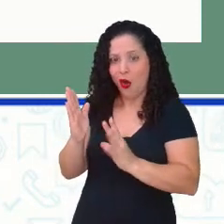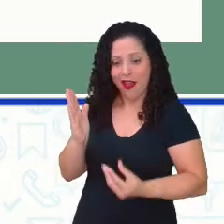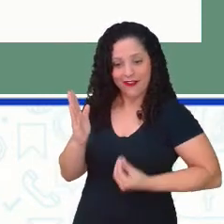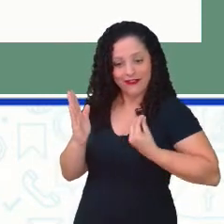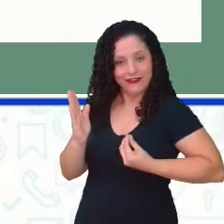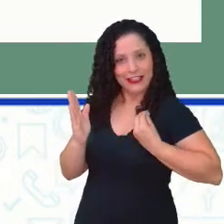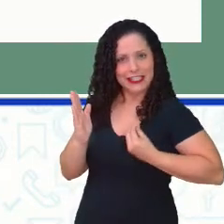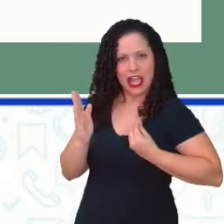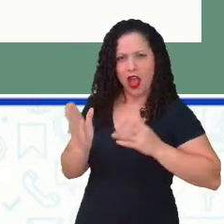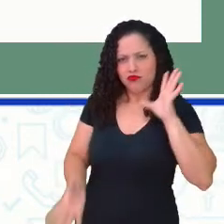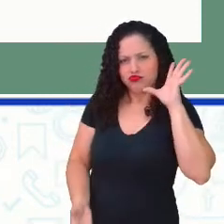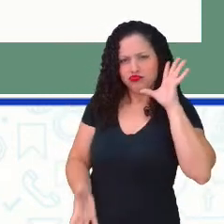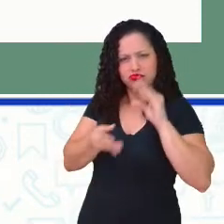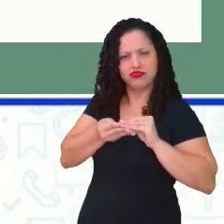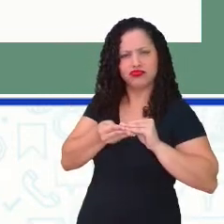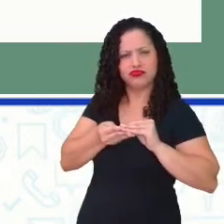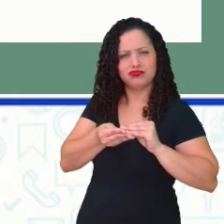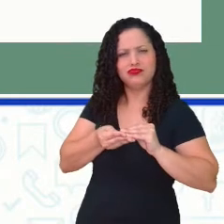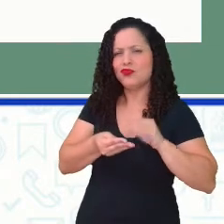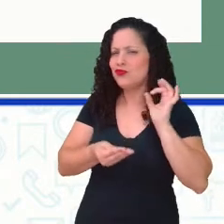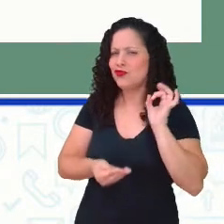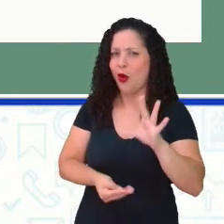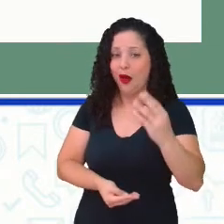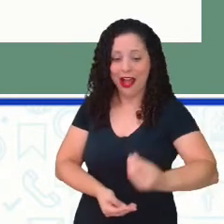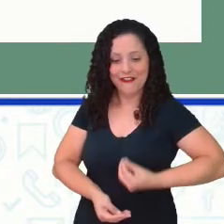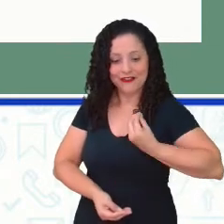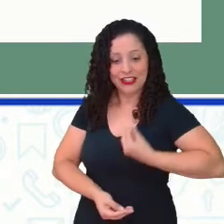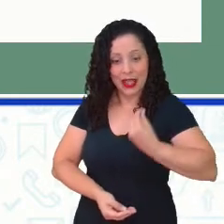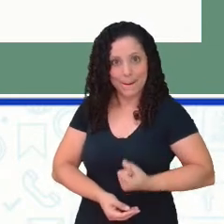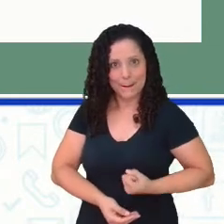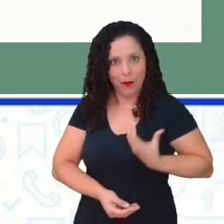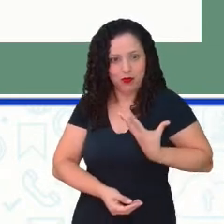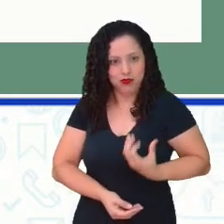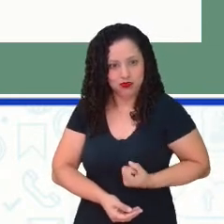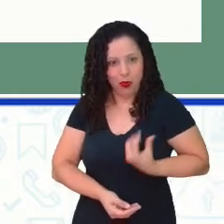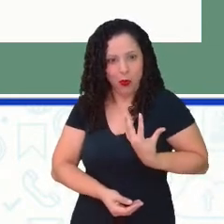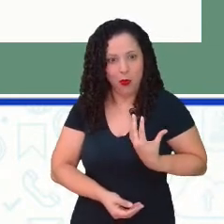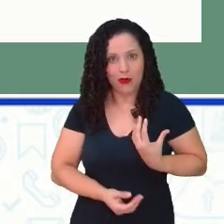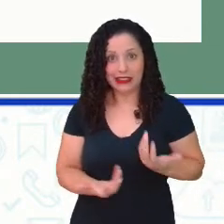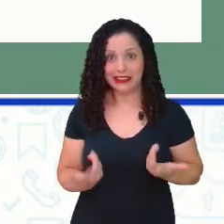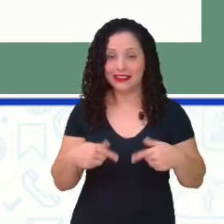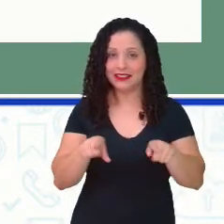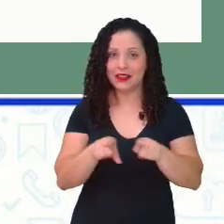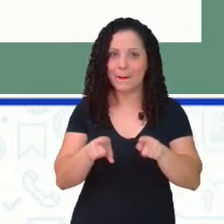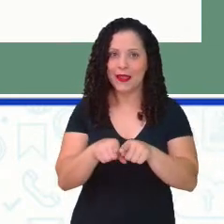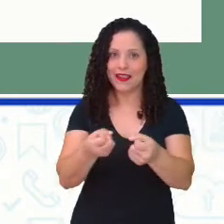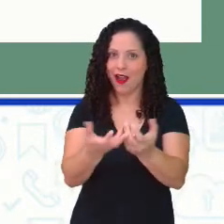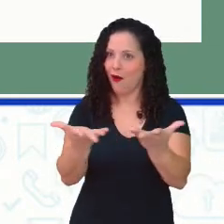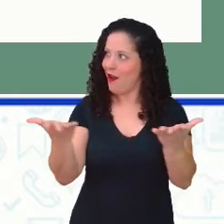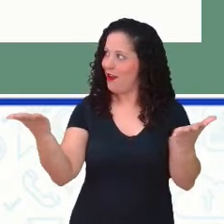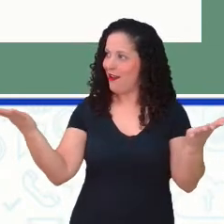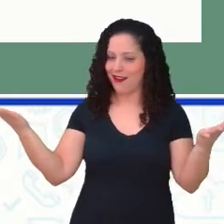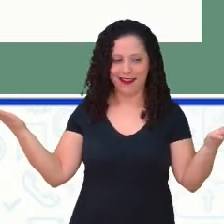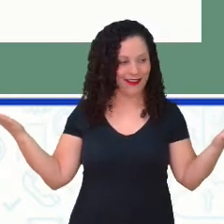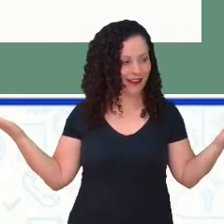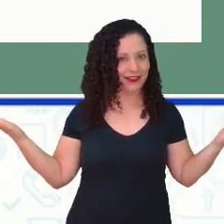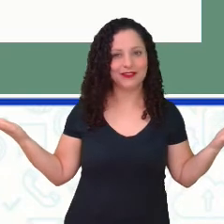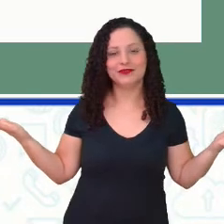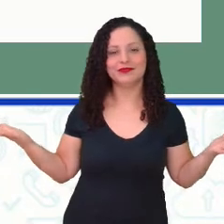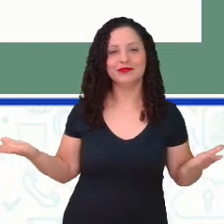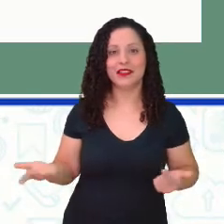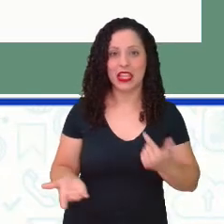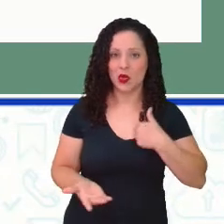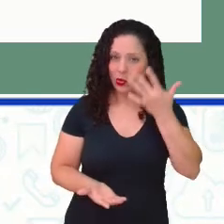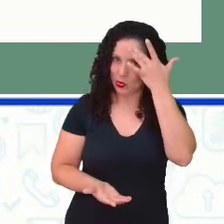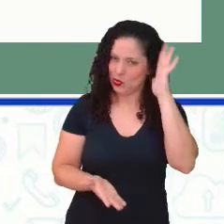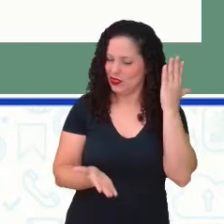vida se vivendo em nós e ao redor de nós. É que não sei estudar.